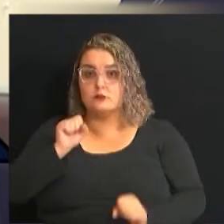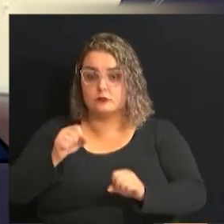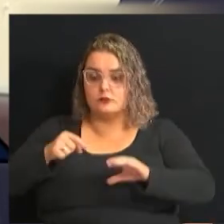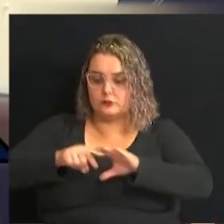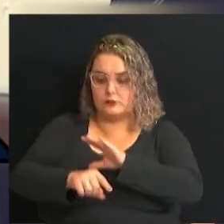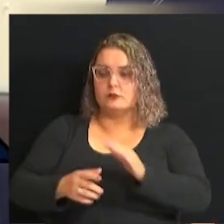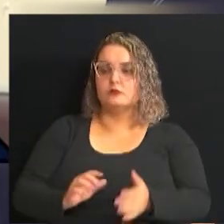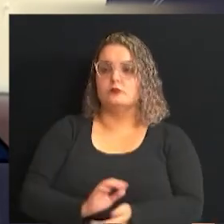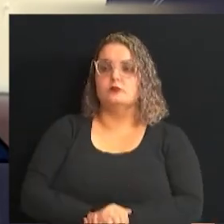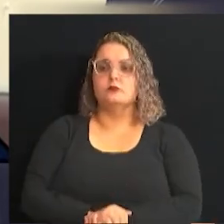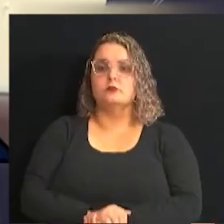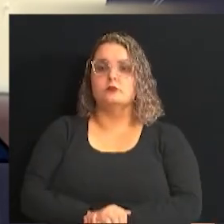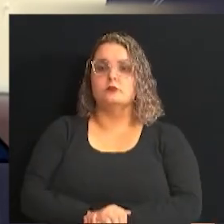para que a gente possa avançar.